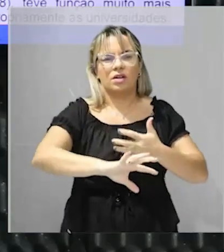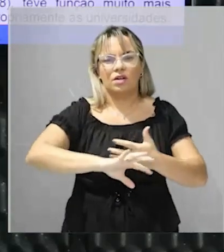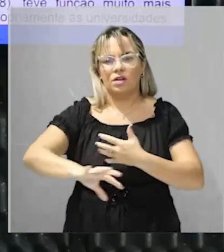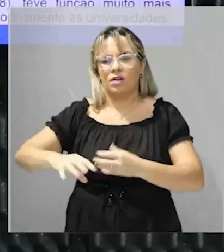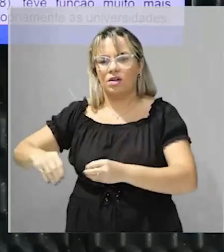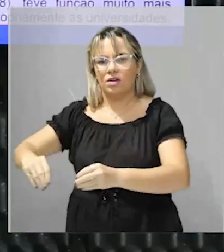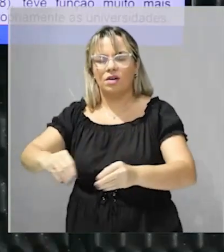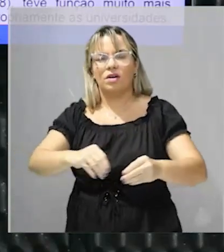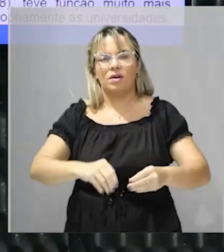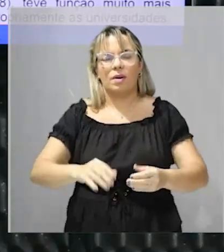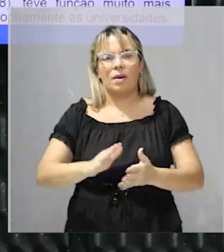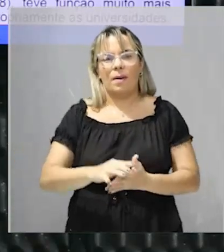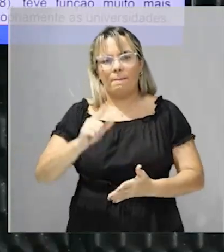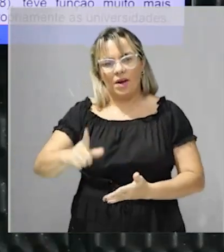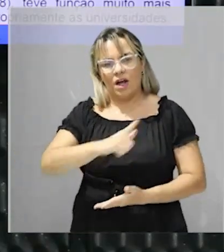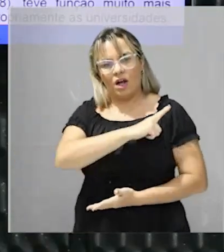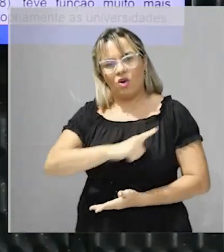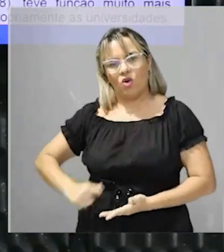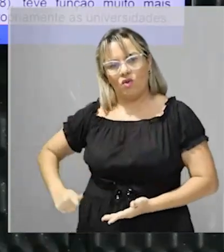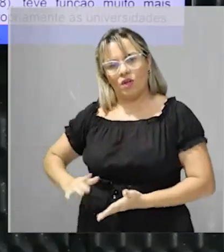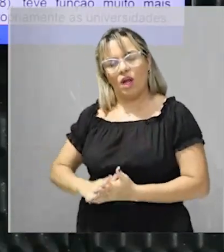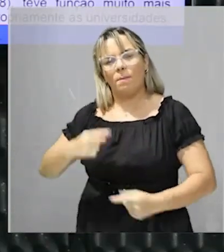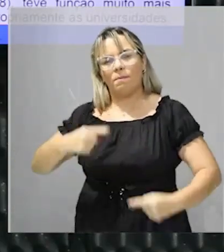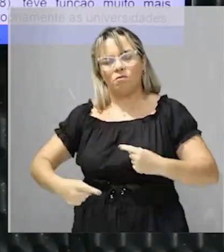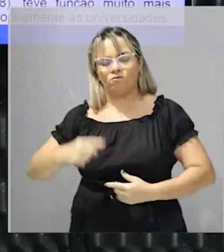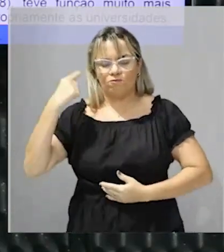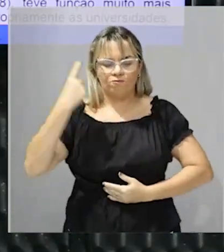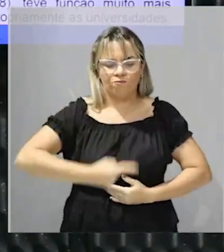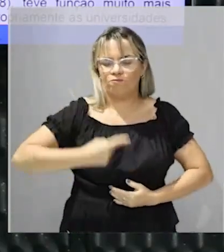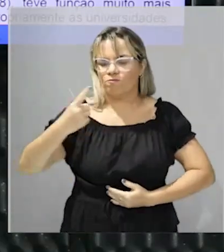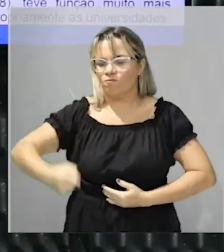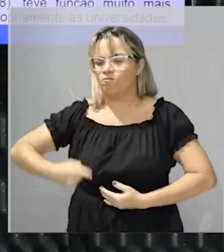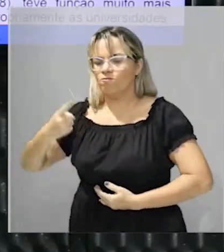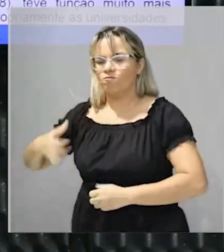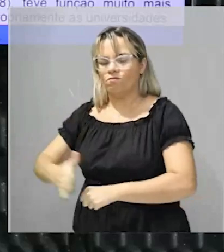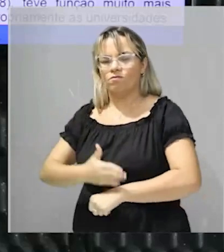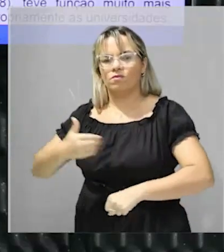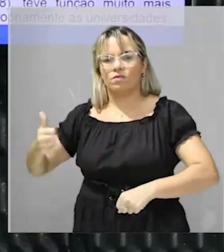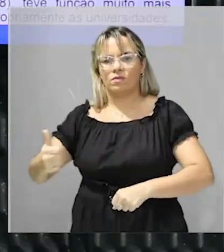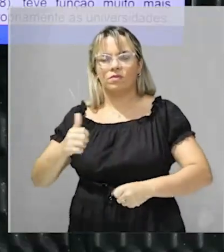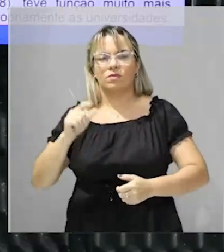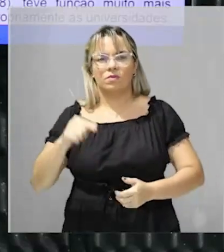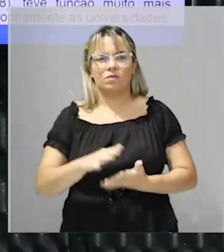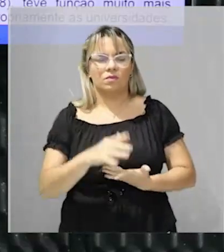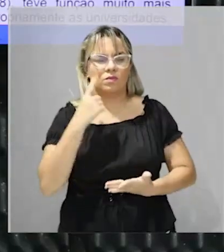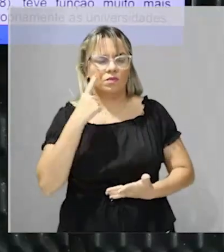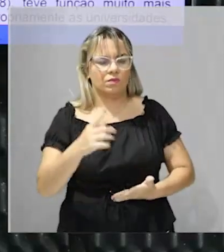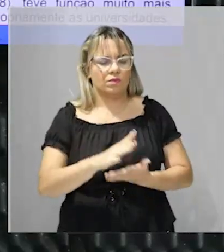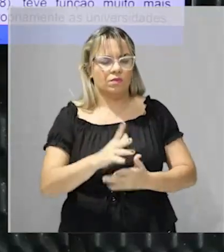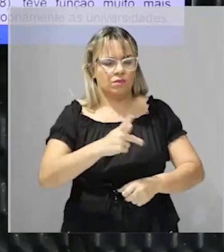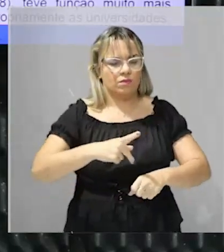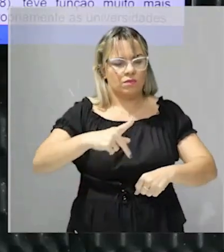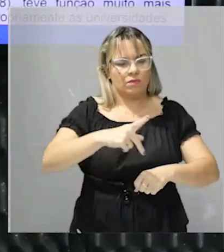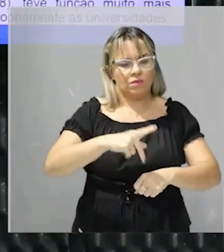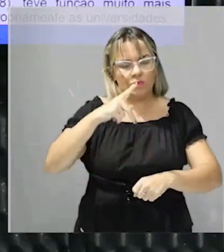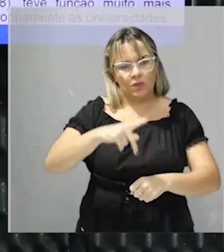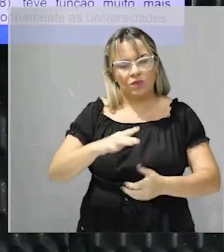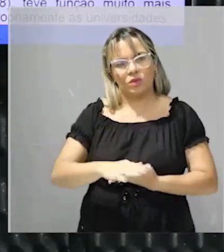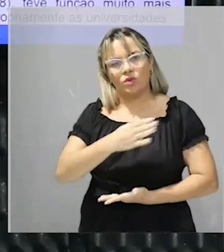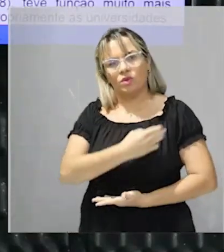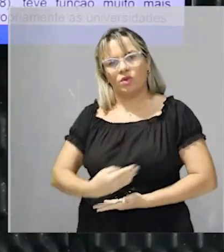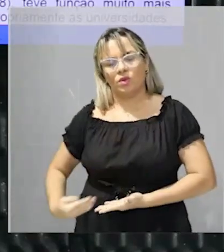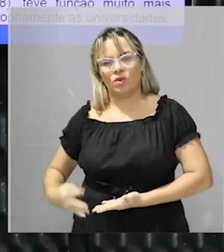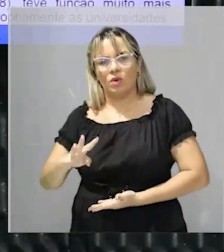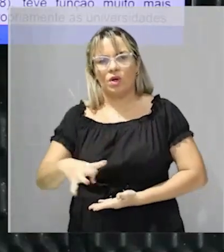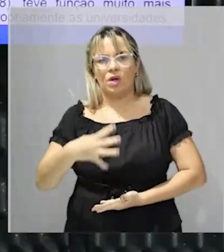governar melhor. Observe que o Estado espanhol dividiu a América em quatro vicerreinos e diversas